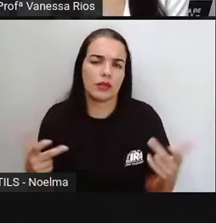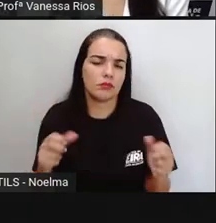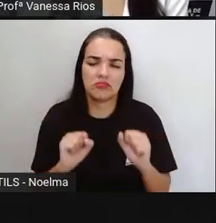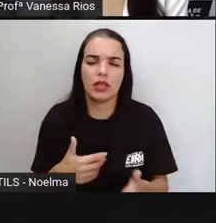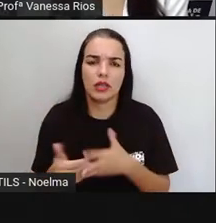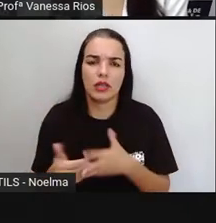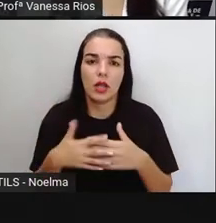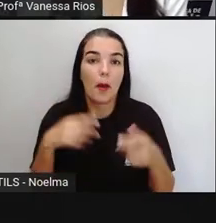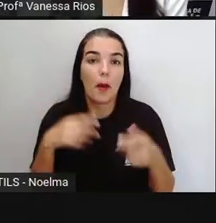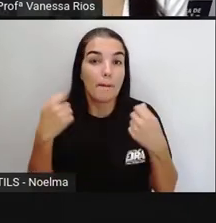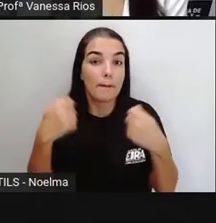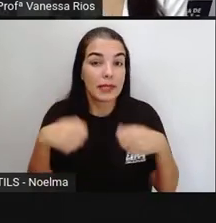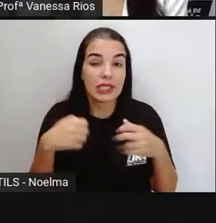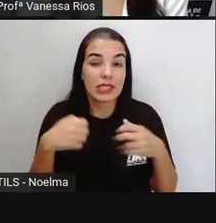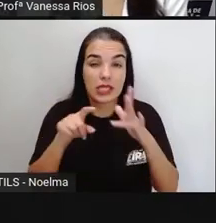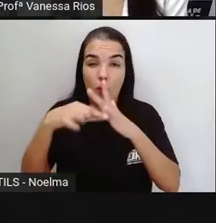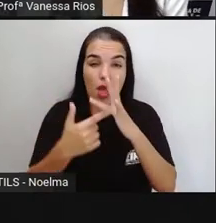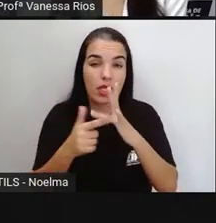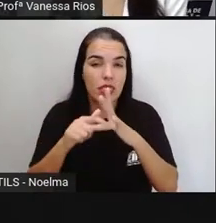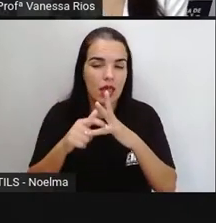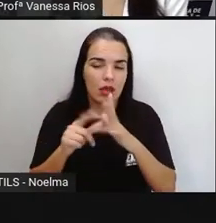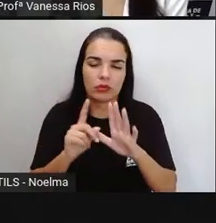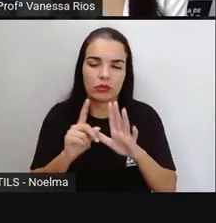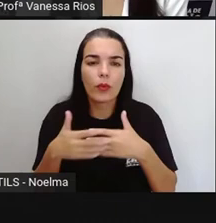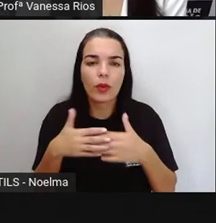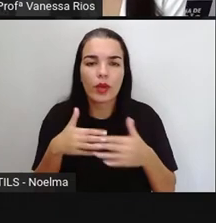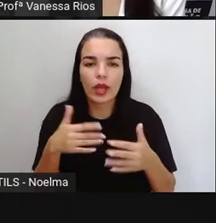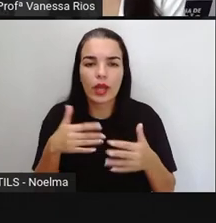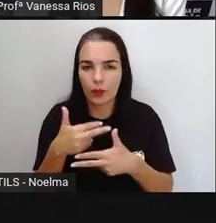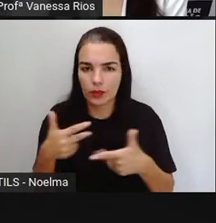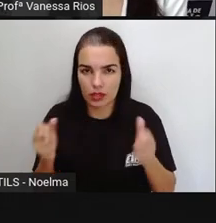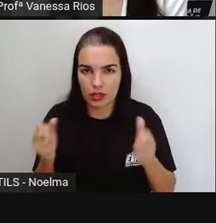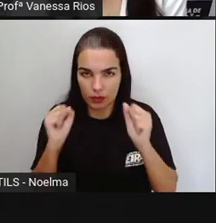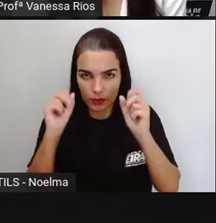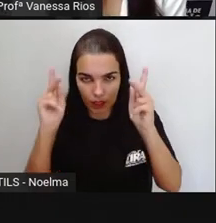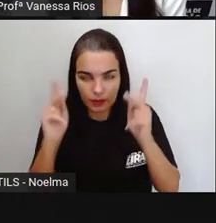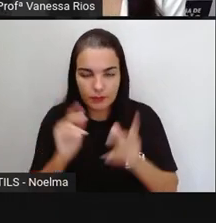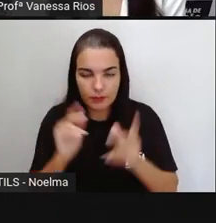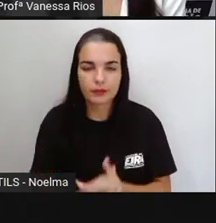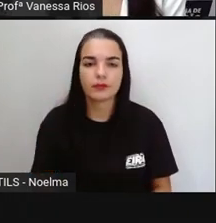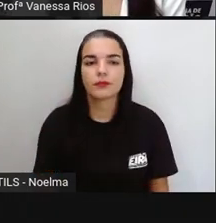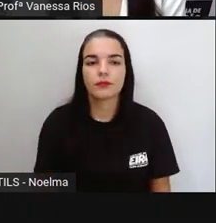menorzinho aí que caiba na mão e possa ficar escondido.